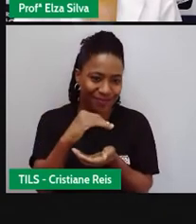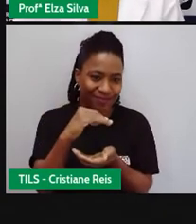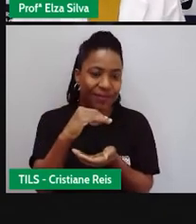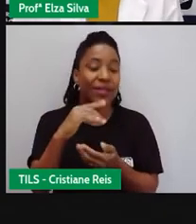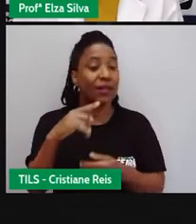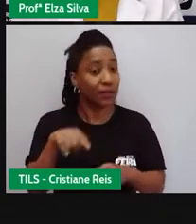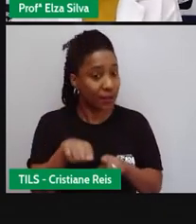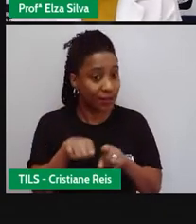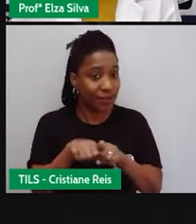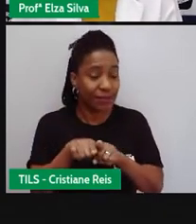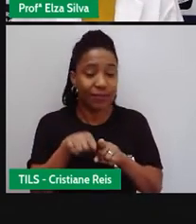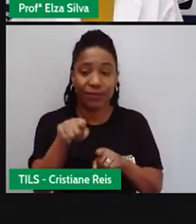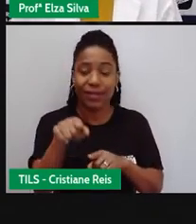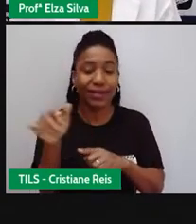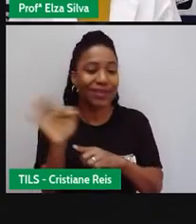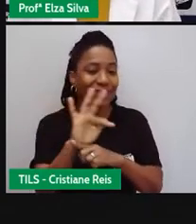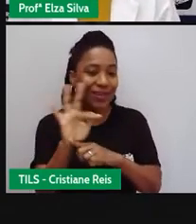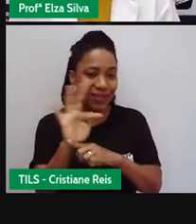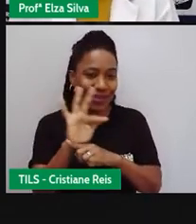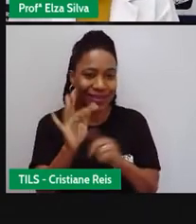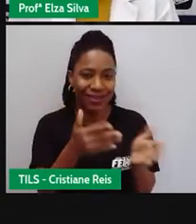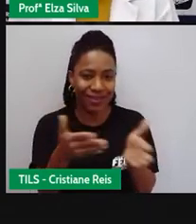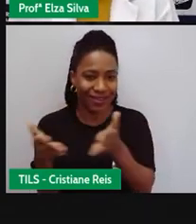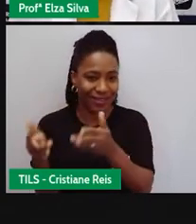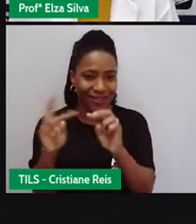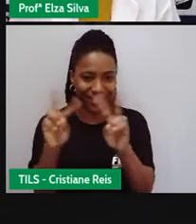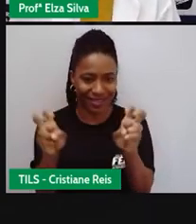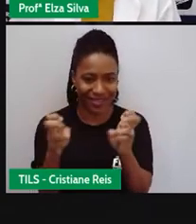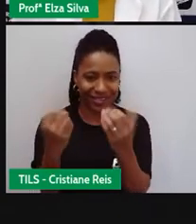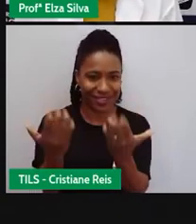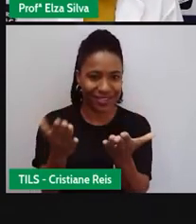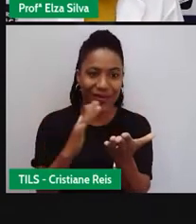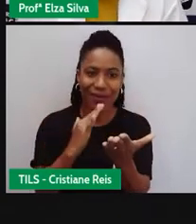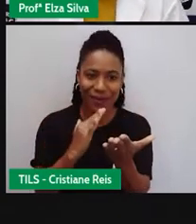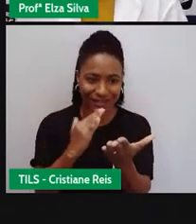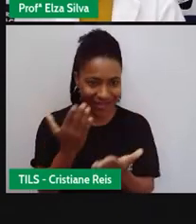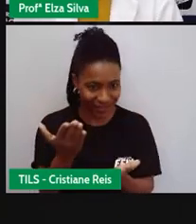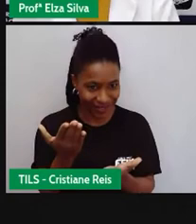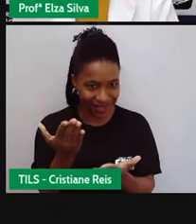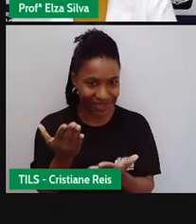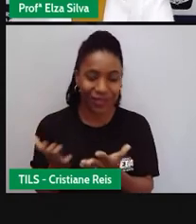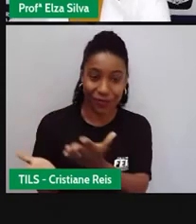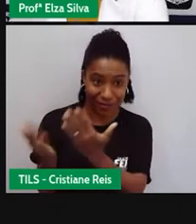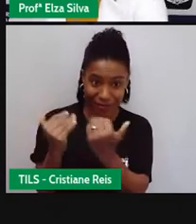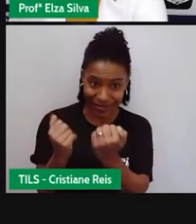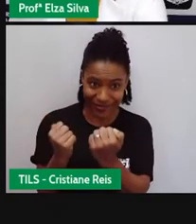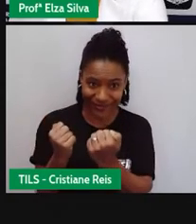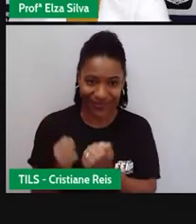acho que vocês já conhecem, Game of Thrones. Ok? Let's go!